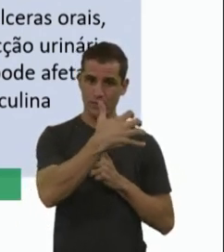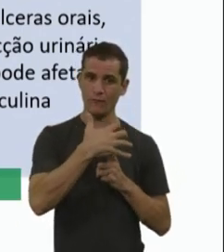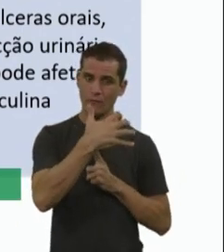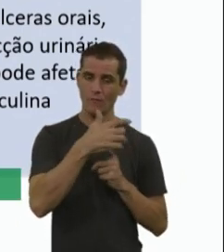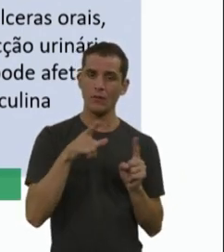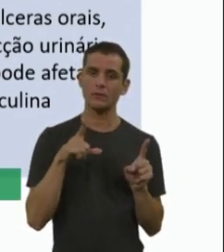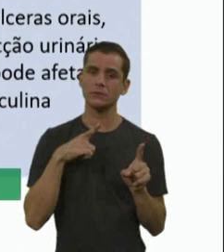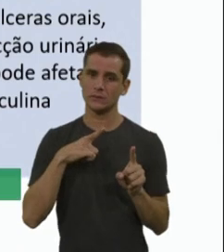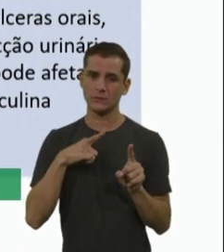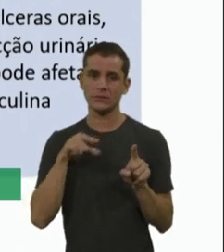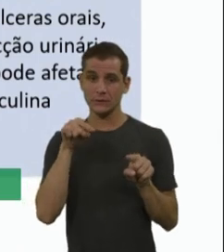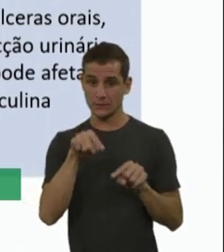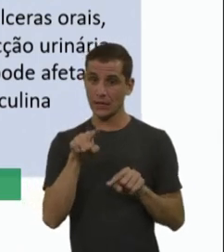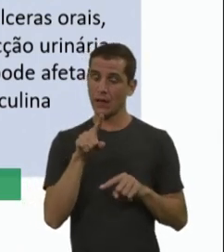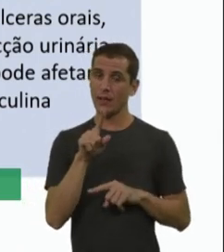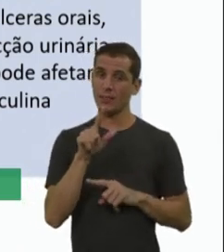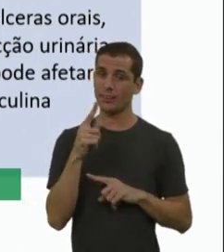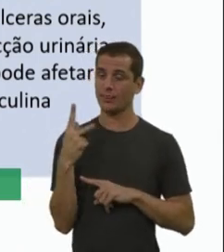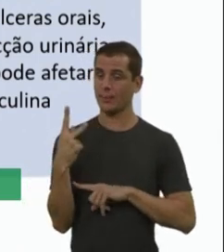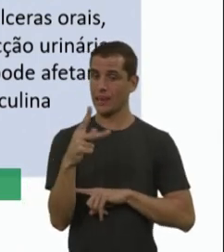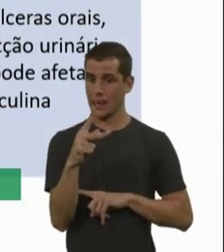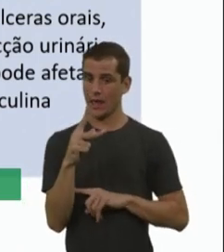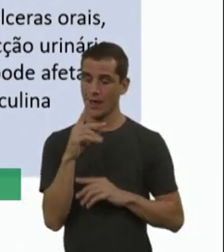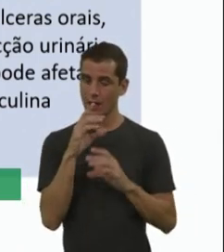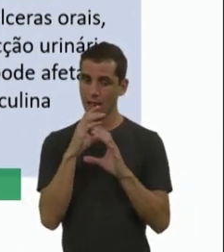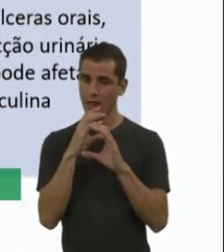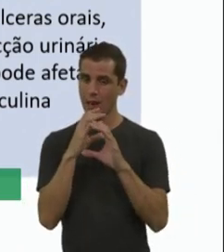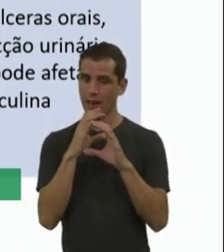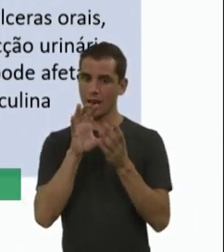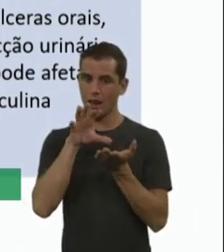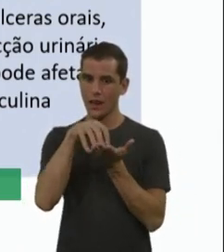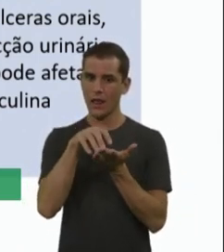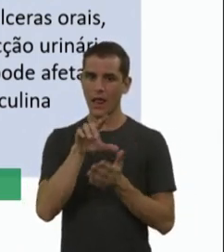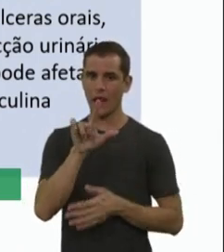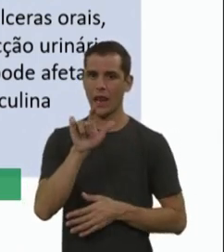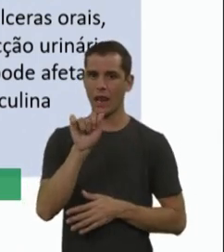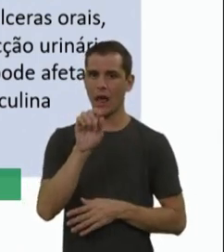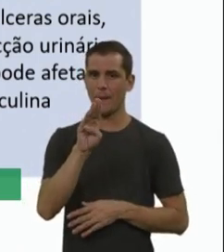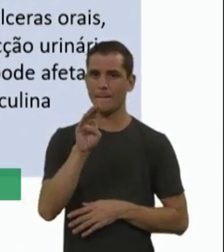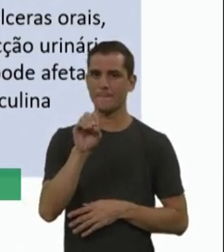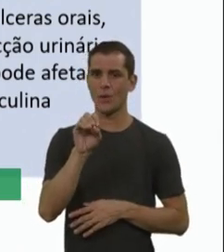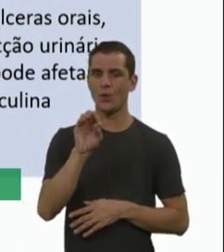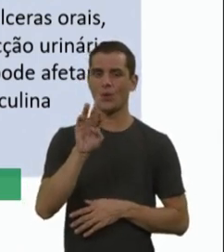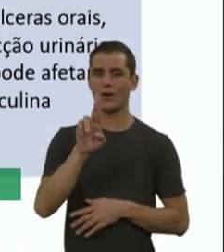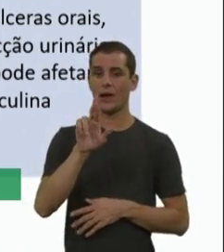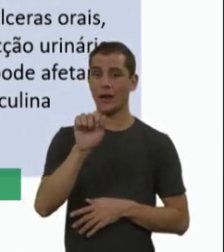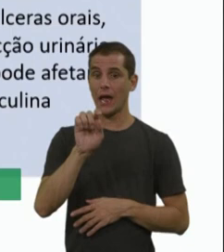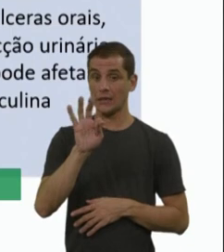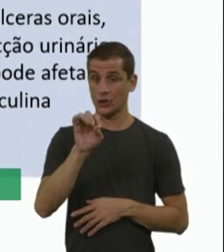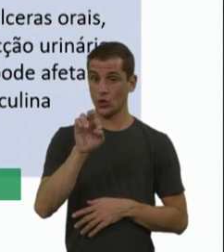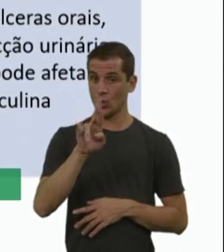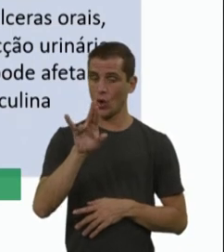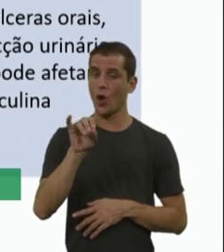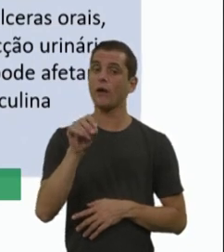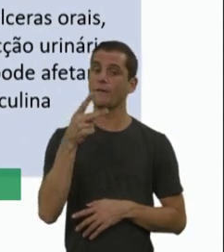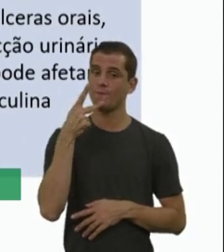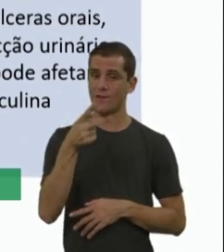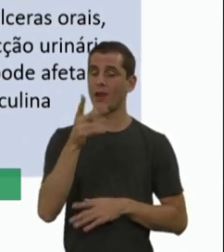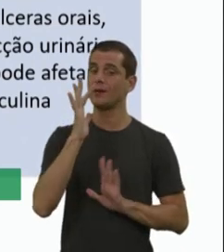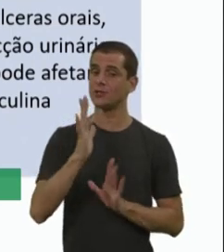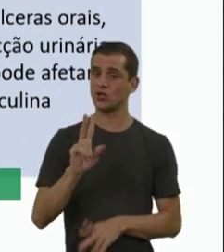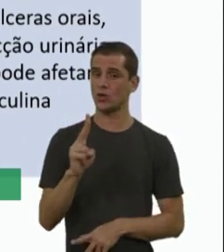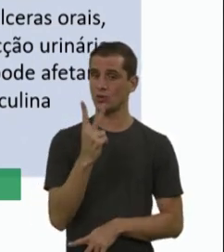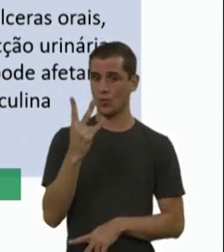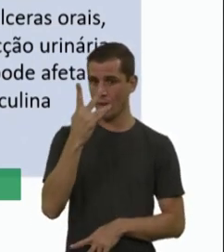o próprio laboratório, né, o fabricante reportou dois casos de óbvios pós comercialização, né, devido à